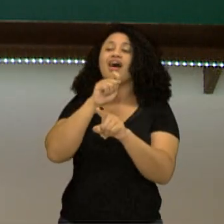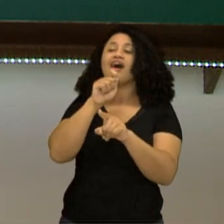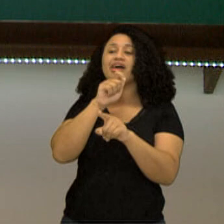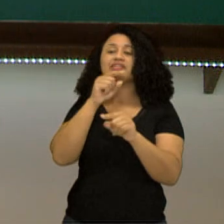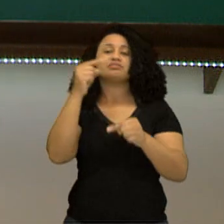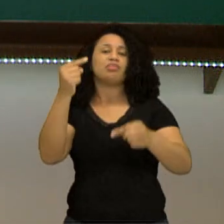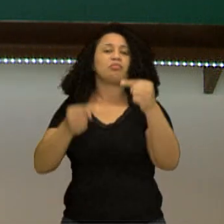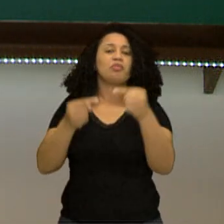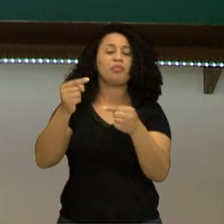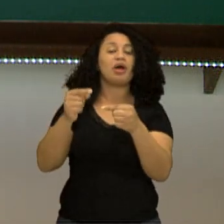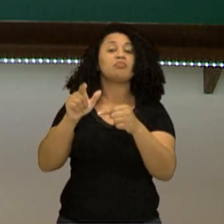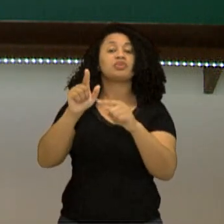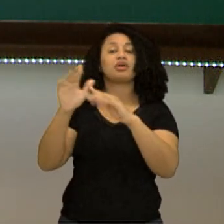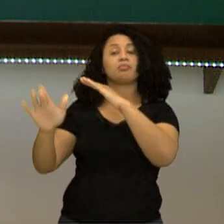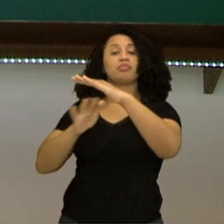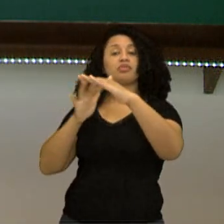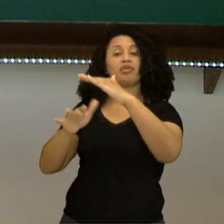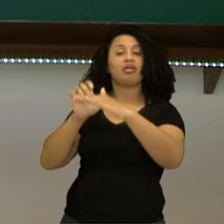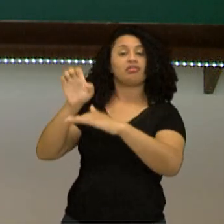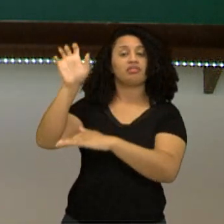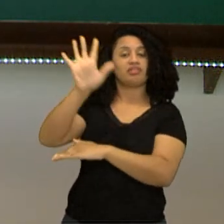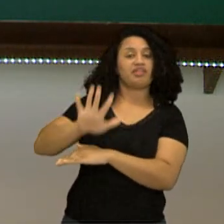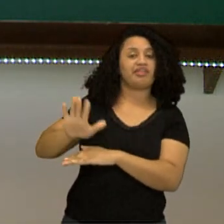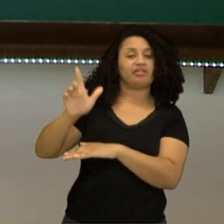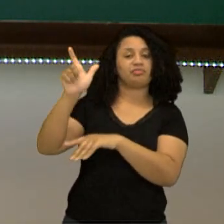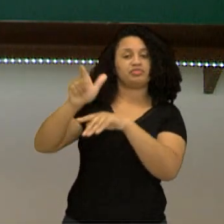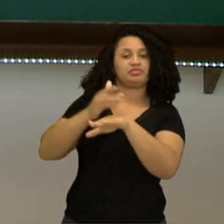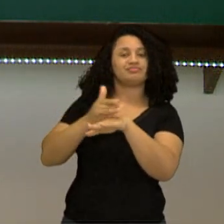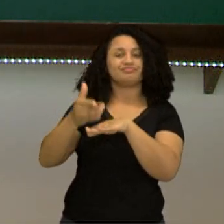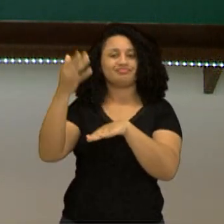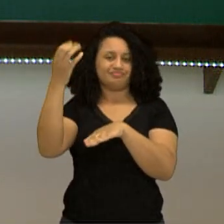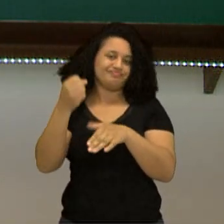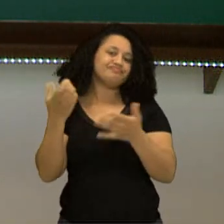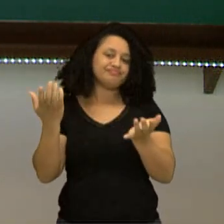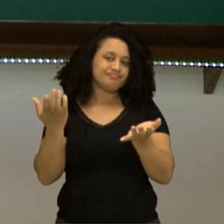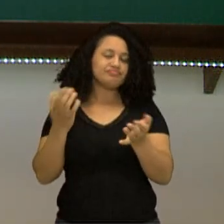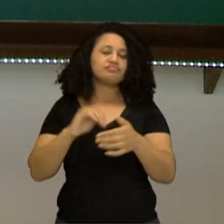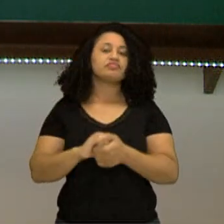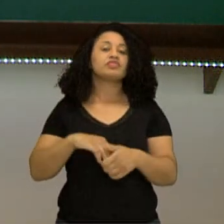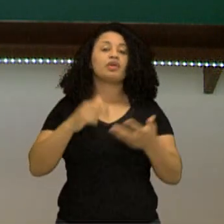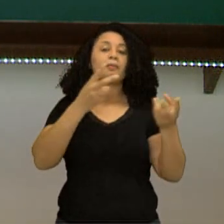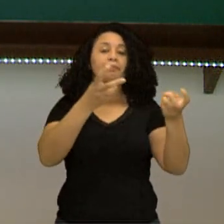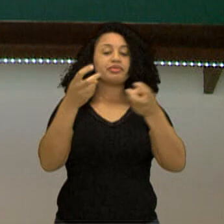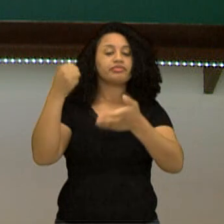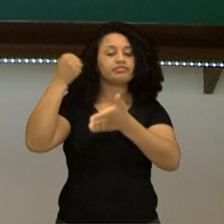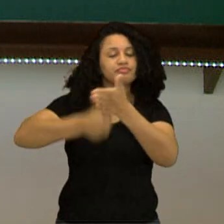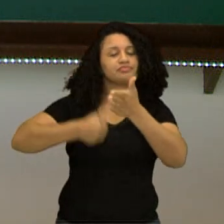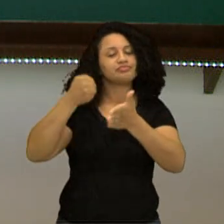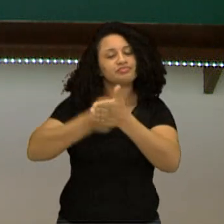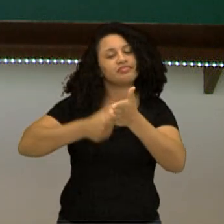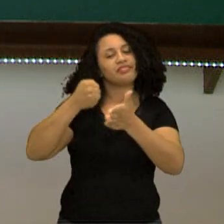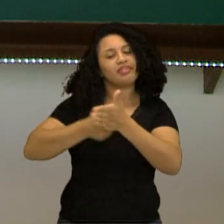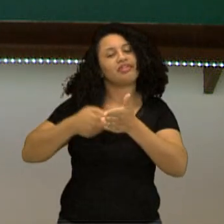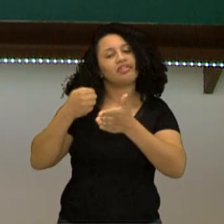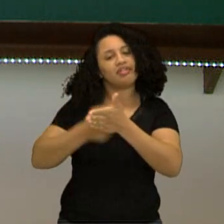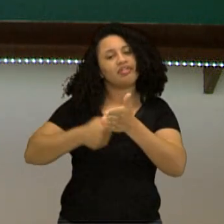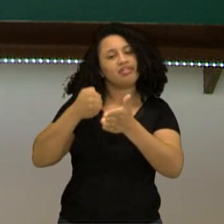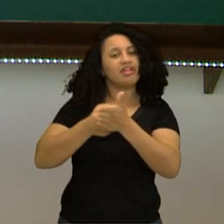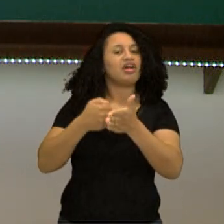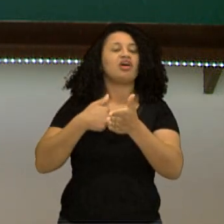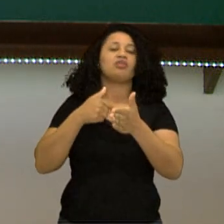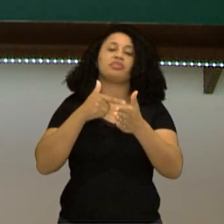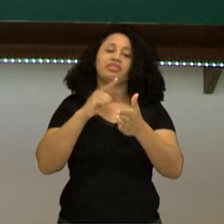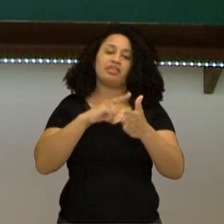espaço com os imigrantes europeus. Então, repara que uma luta constante por moradia